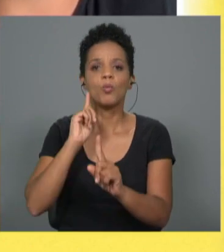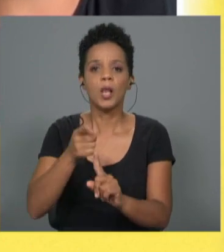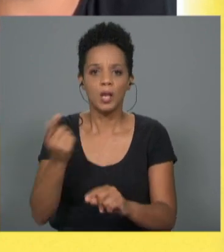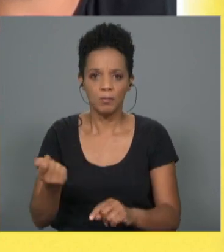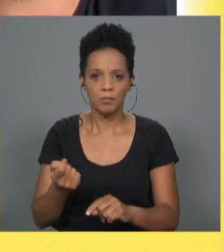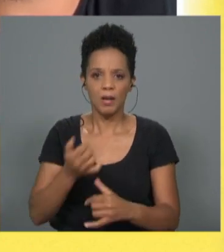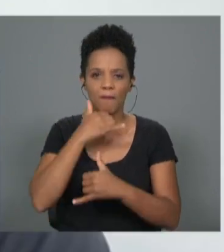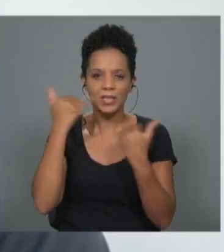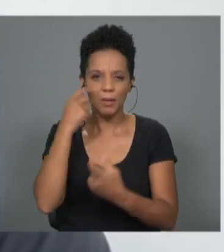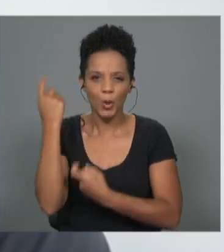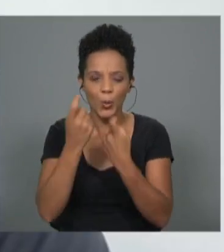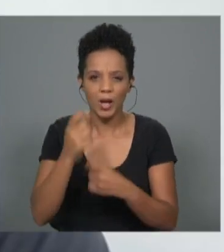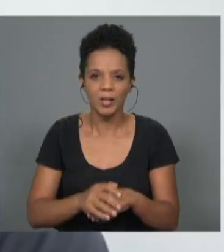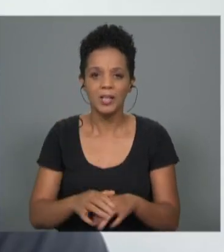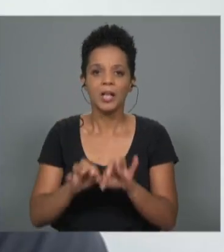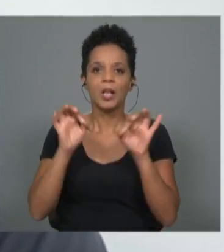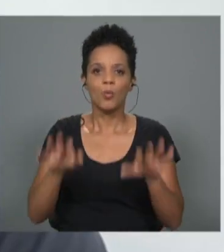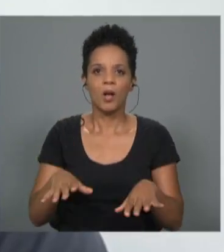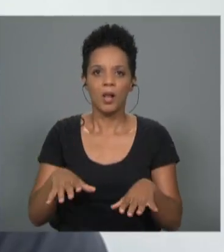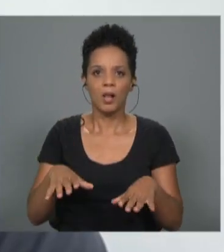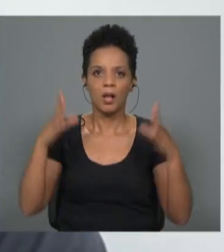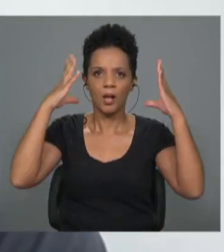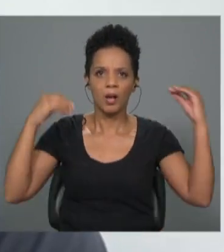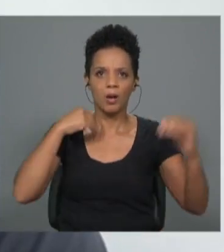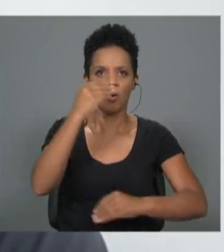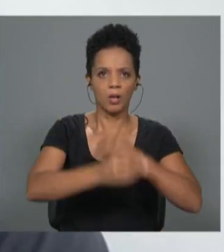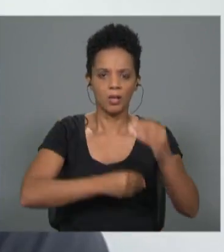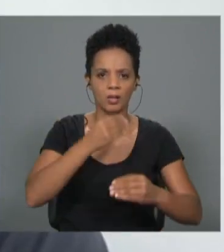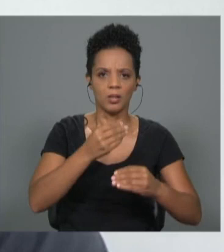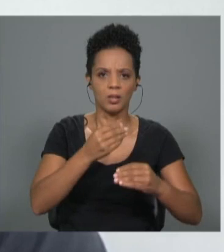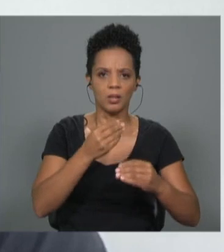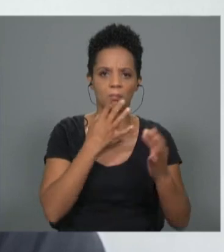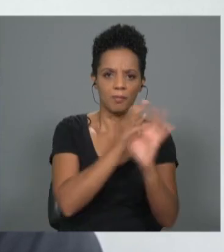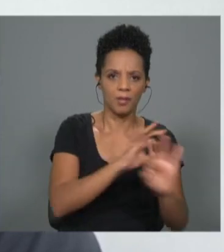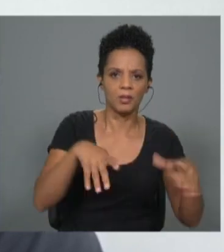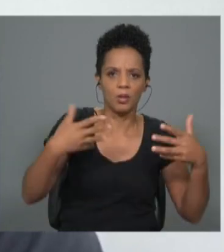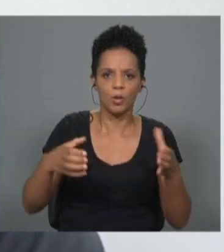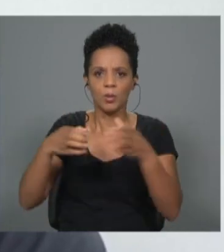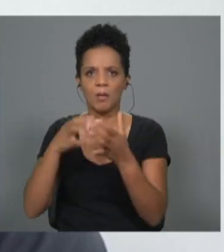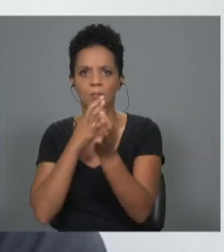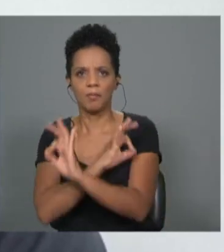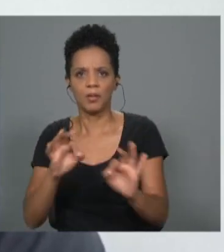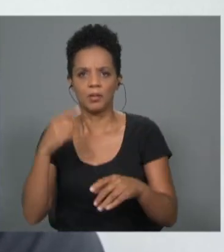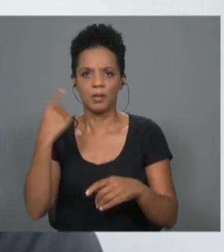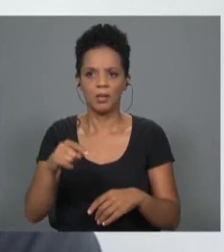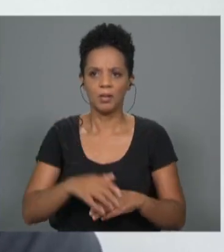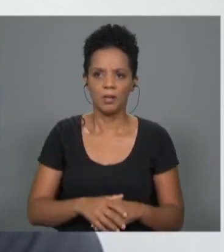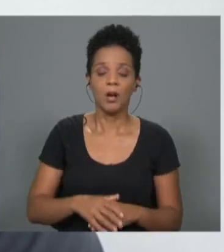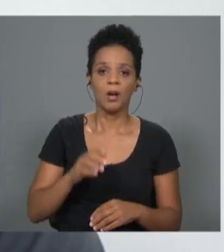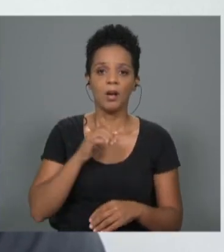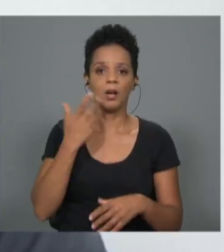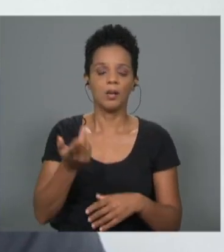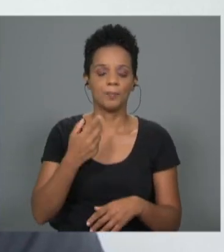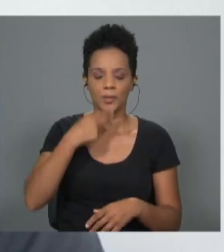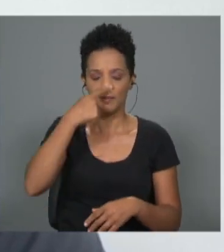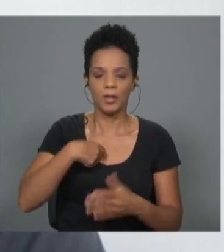bocadinho como antes havia a procura da onda perfeita, eu acho que agora estamos à procura da comunidade perfeita. Não são só os locais, e a Joana mencionou isso muito bem,